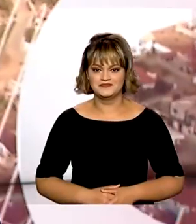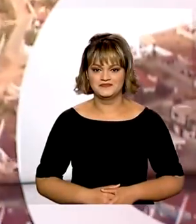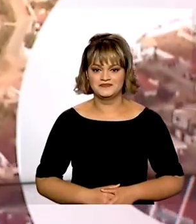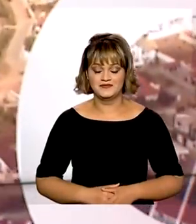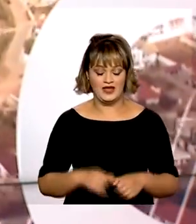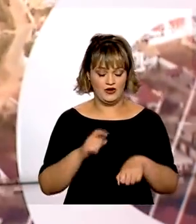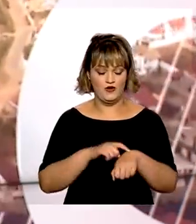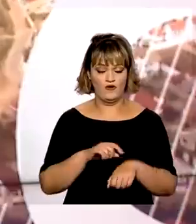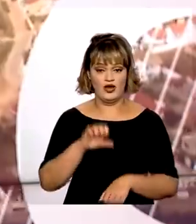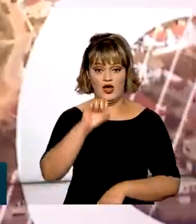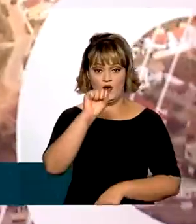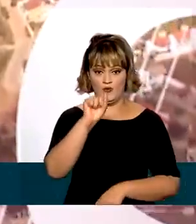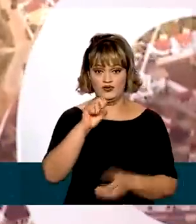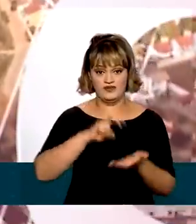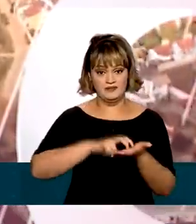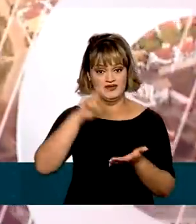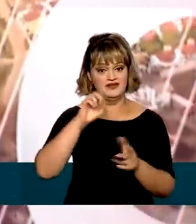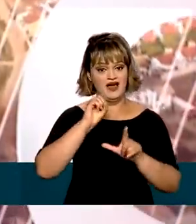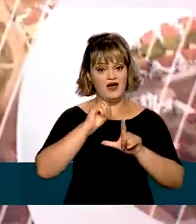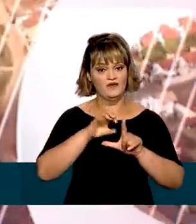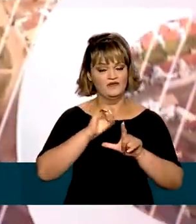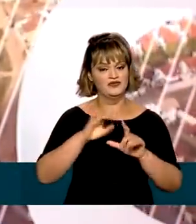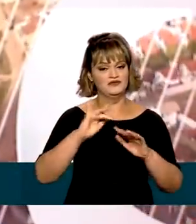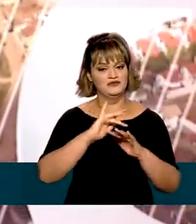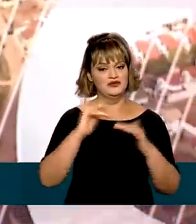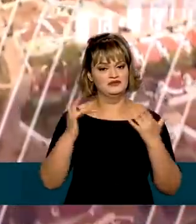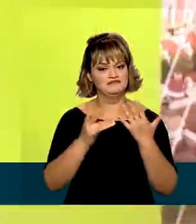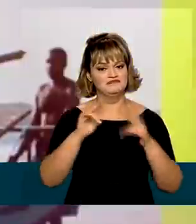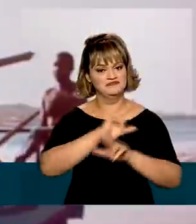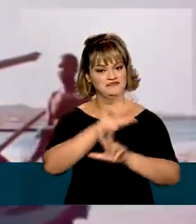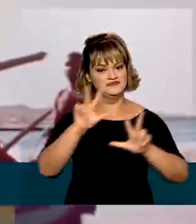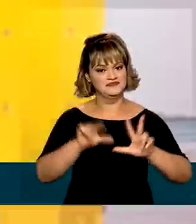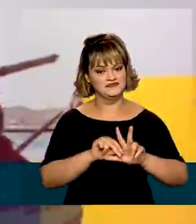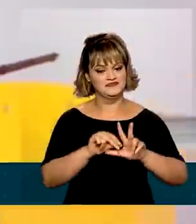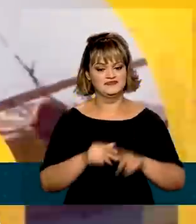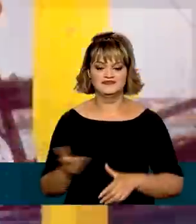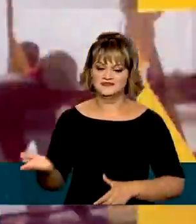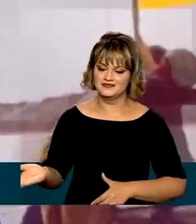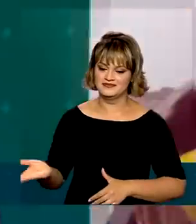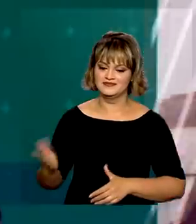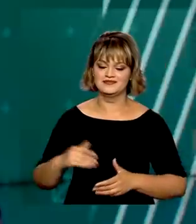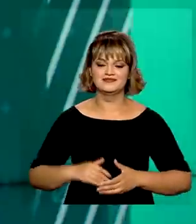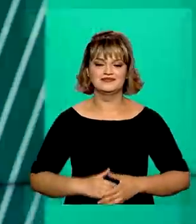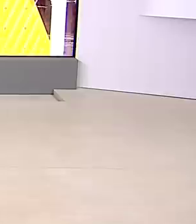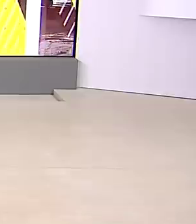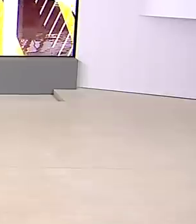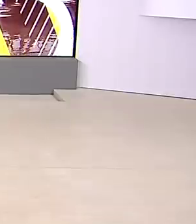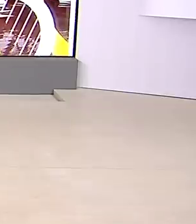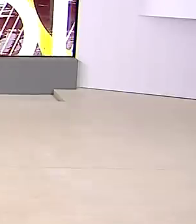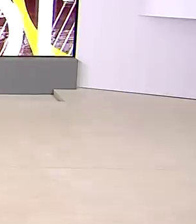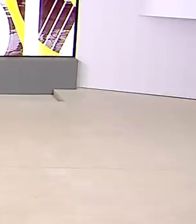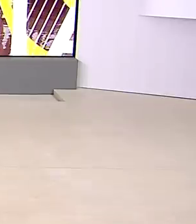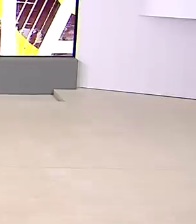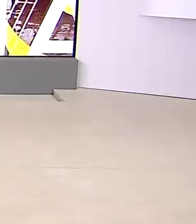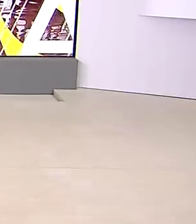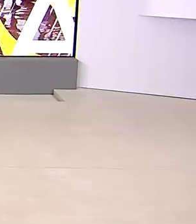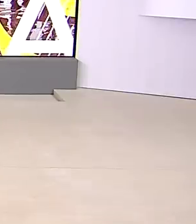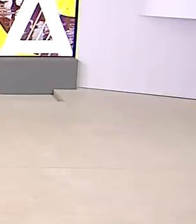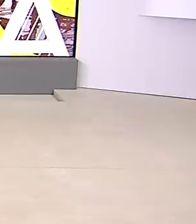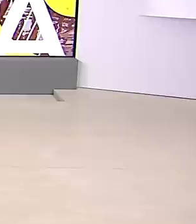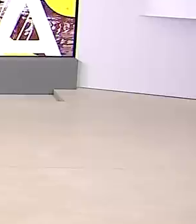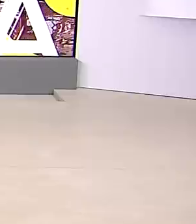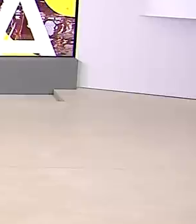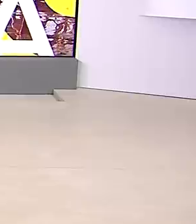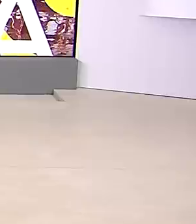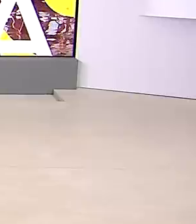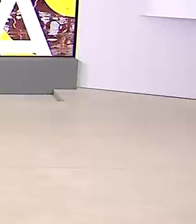Agora são oito horas, estamos ao vivo pela TV Brasil e redes sociais. O Governo Federal inaugura